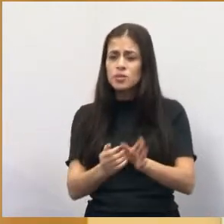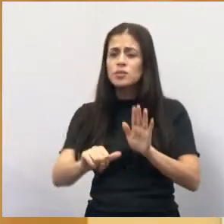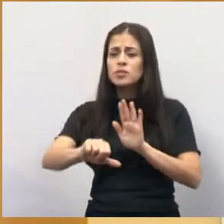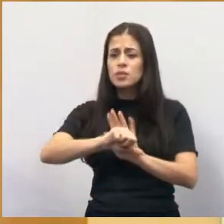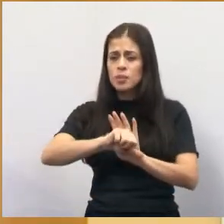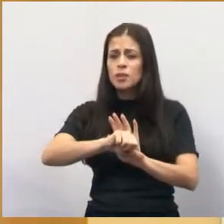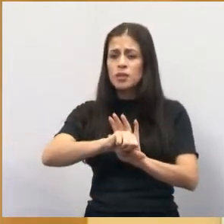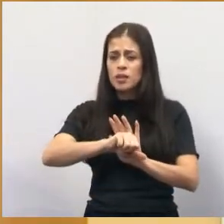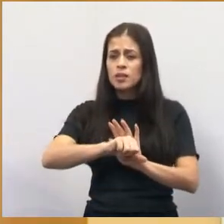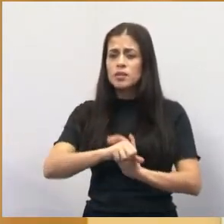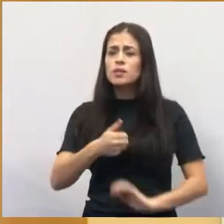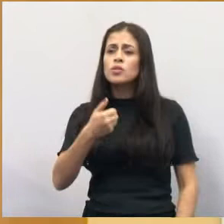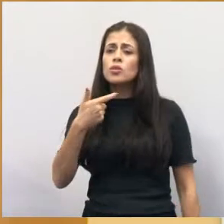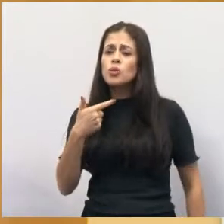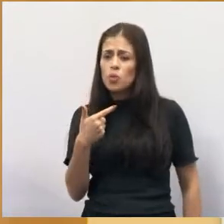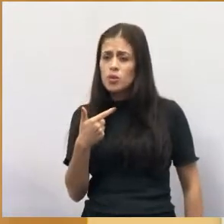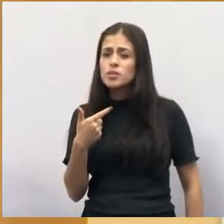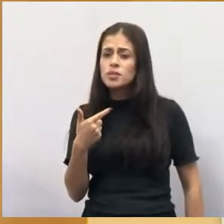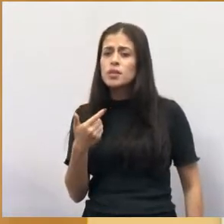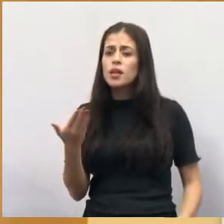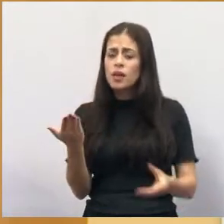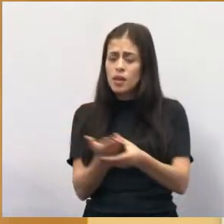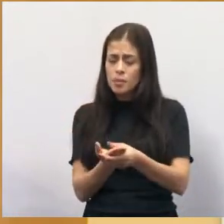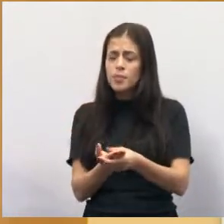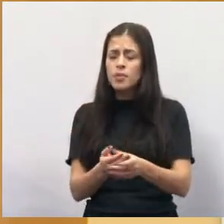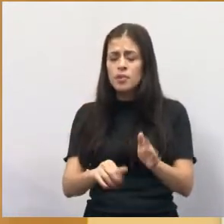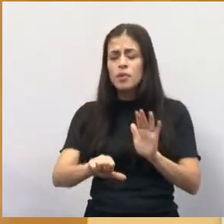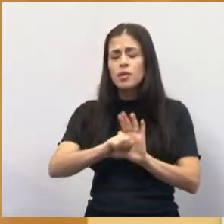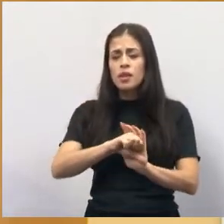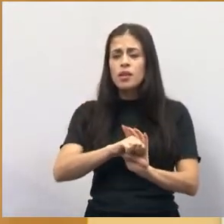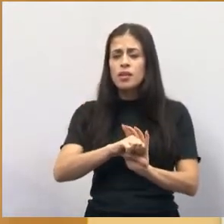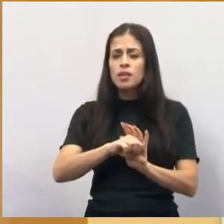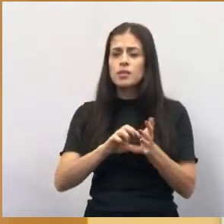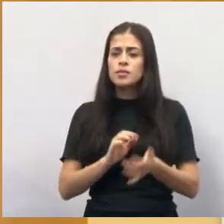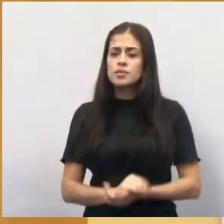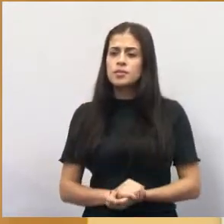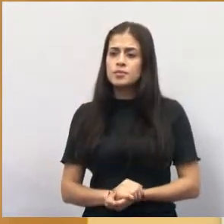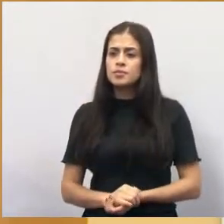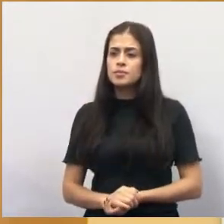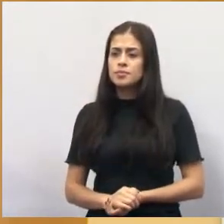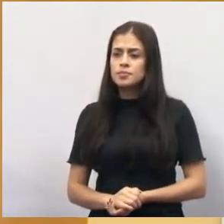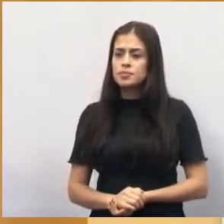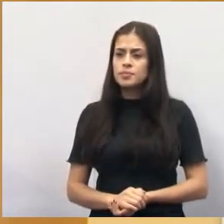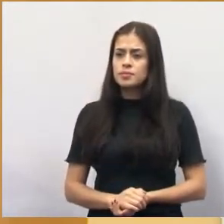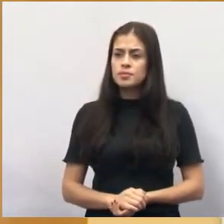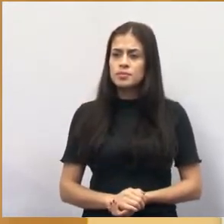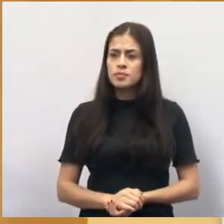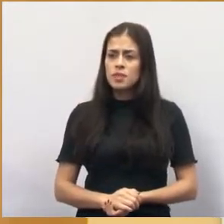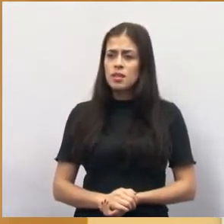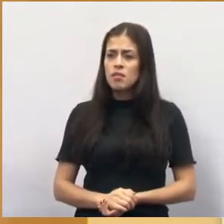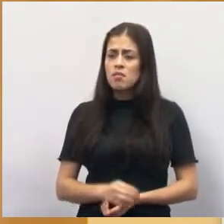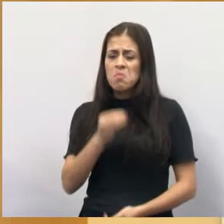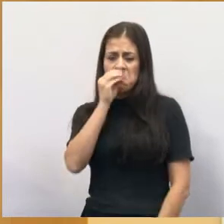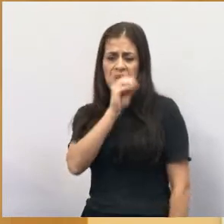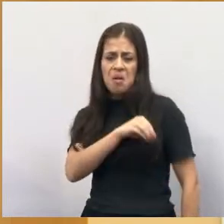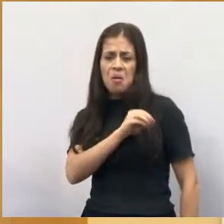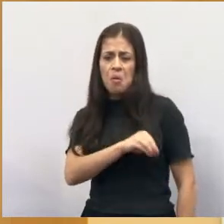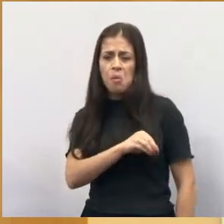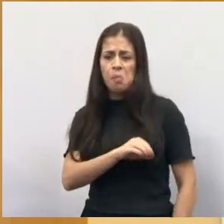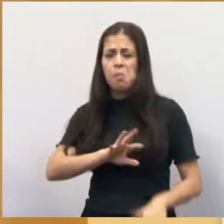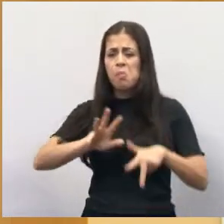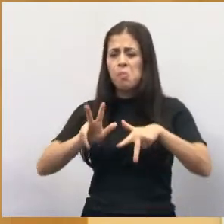certidões criminais no processo de candidatura do Ortiz Júnior. Então, vamos ser contra a corrupção, vai ser contra em todos.